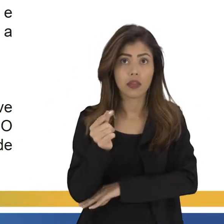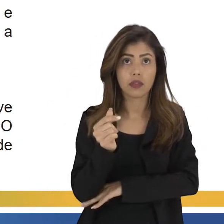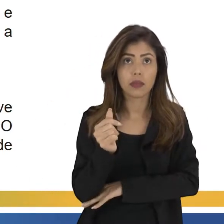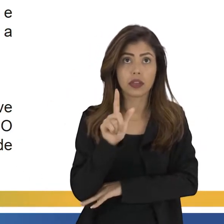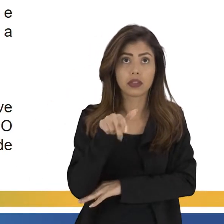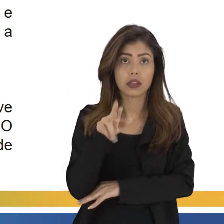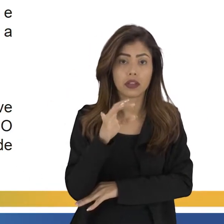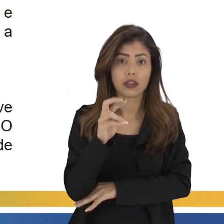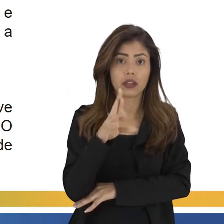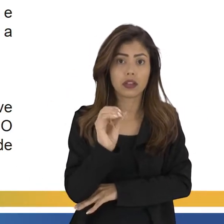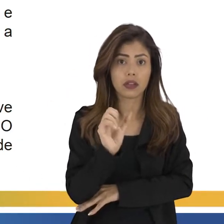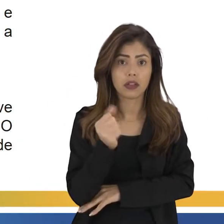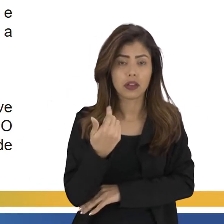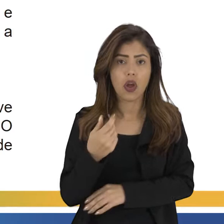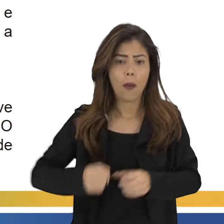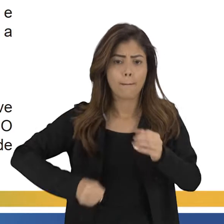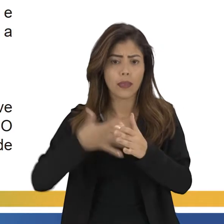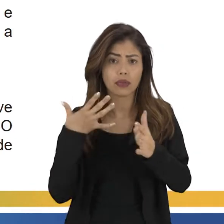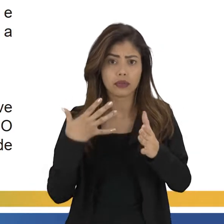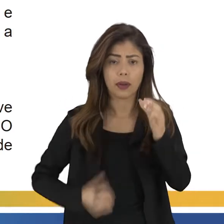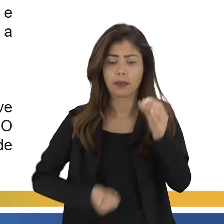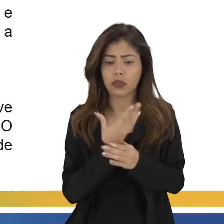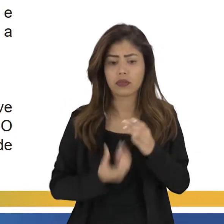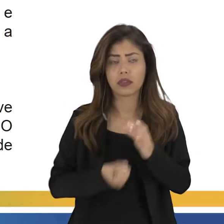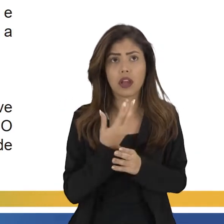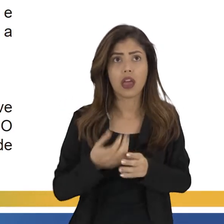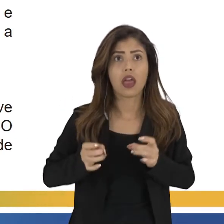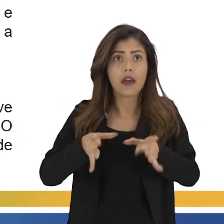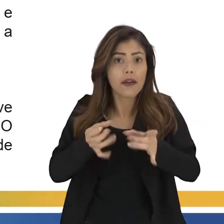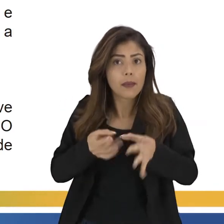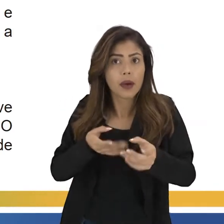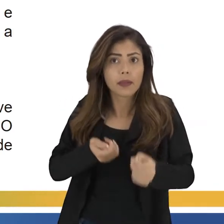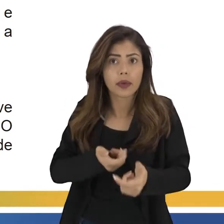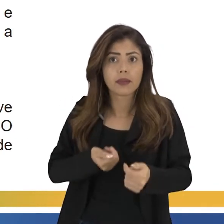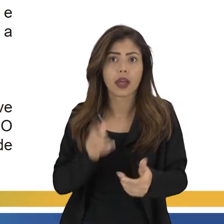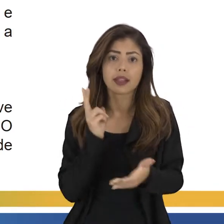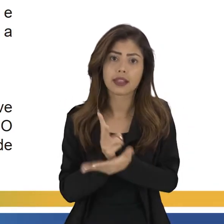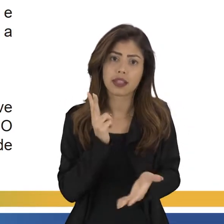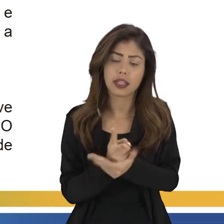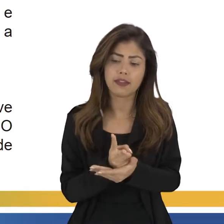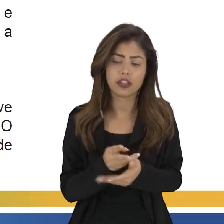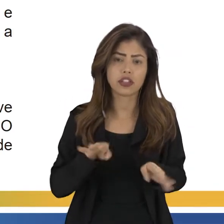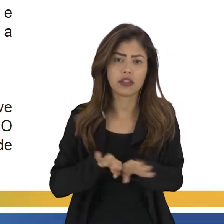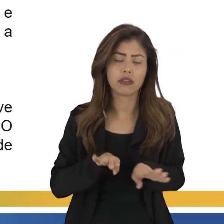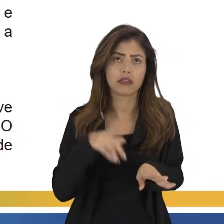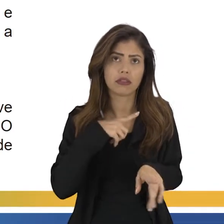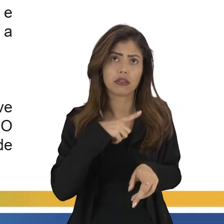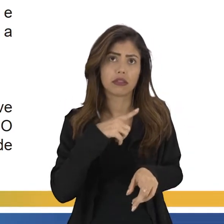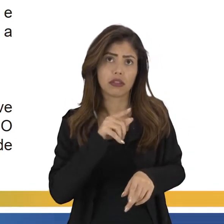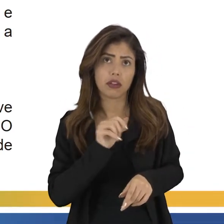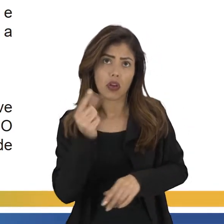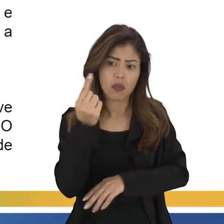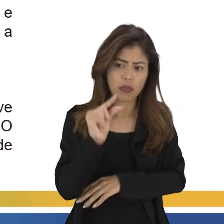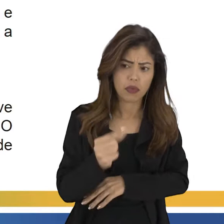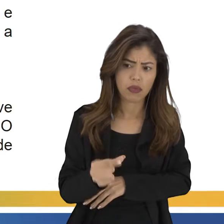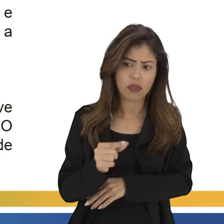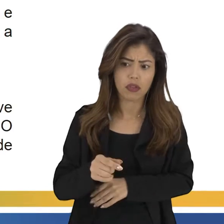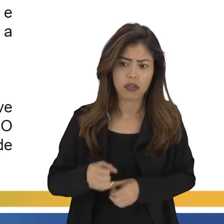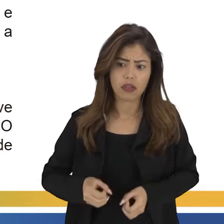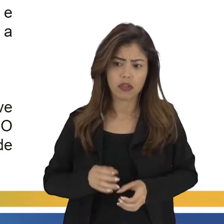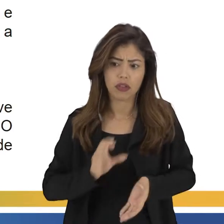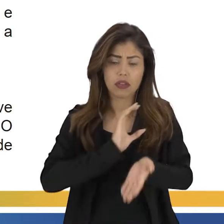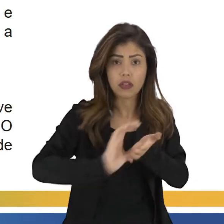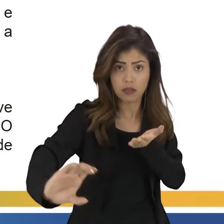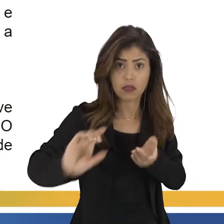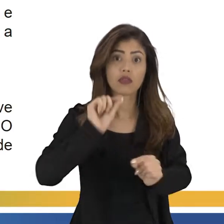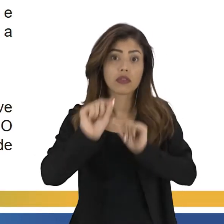lucros, né? Com muita produção, todo mundo investindo na produção. E com pouco mercado consumidor, né? A